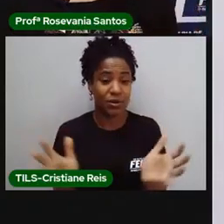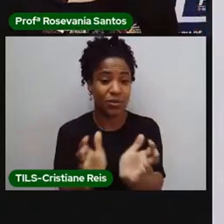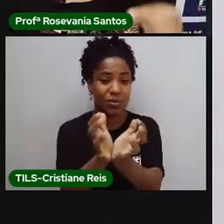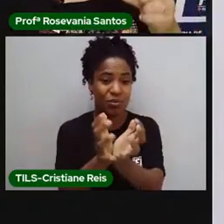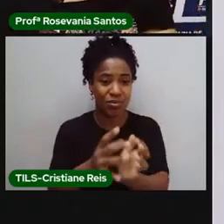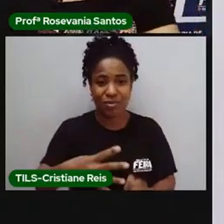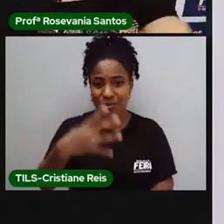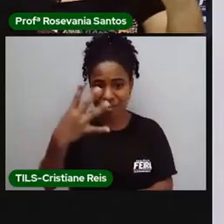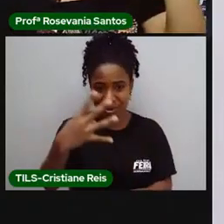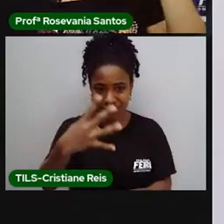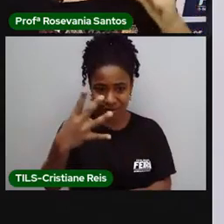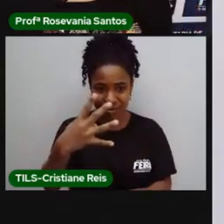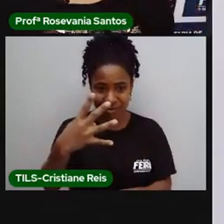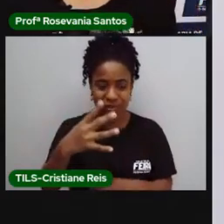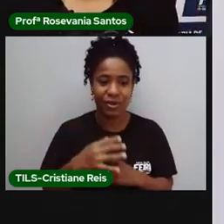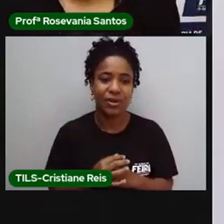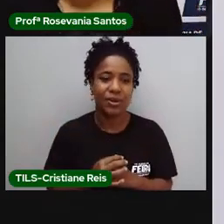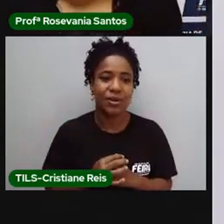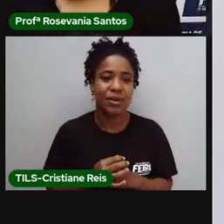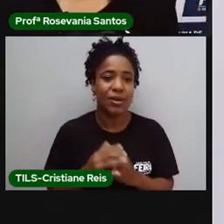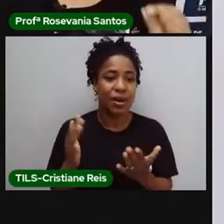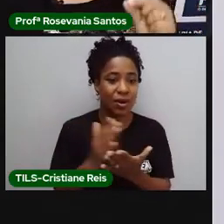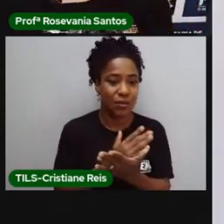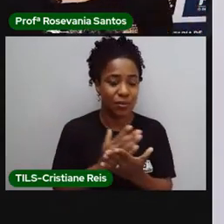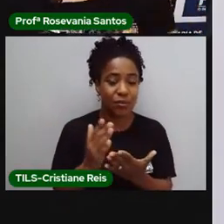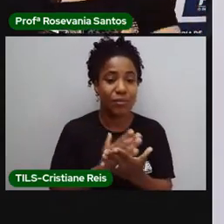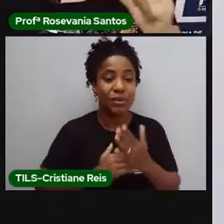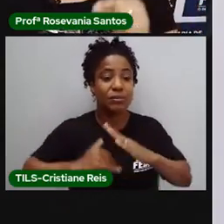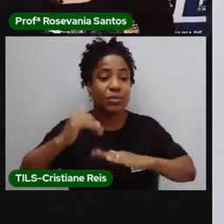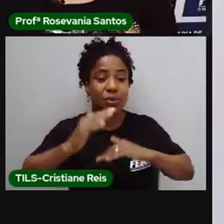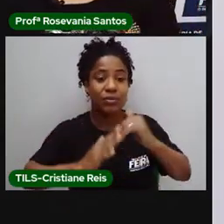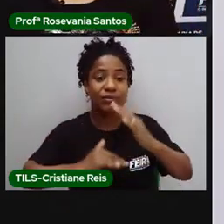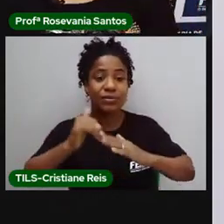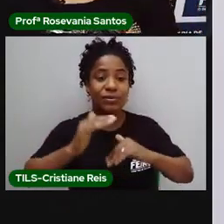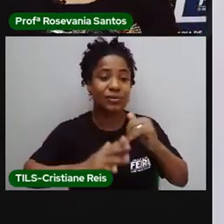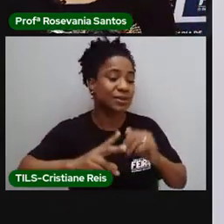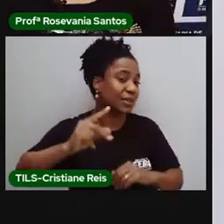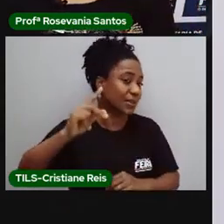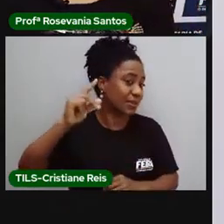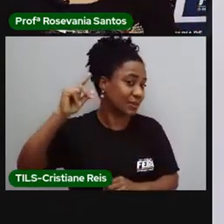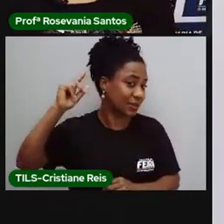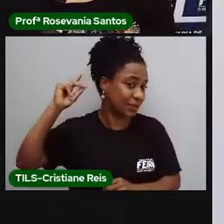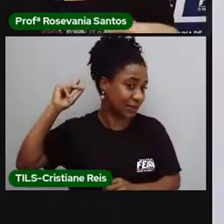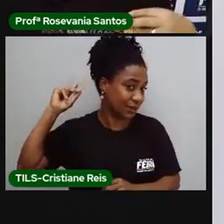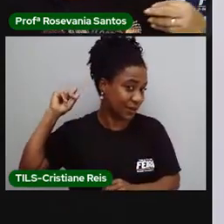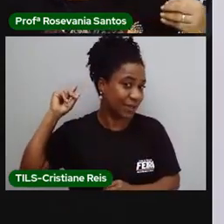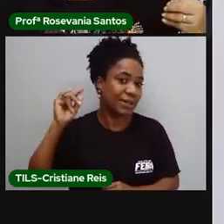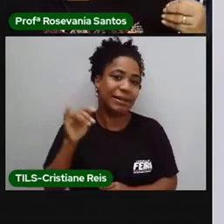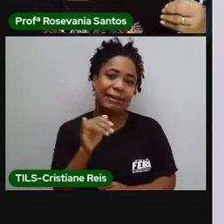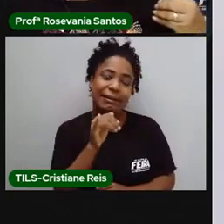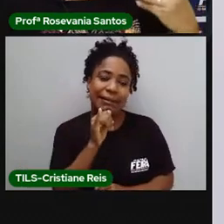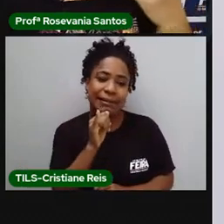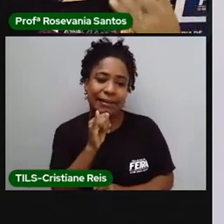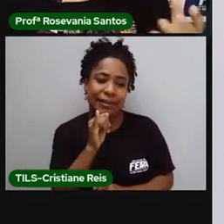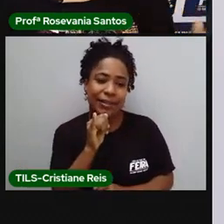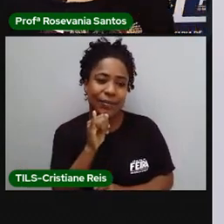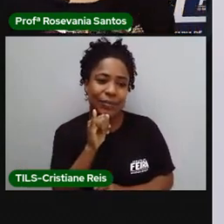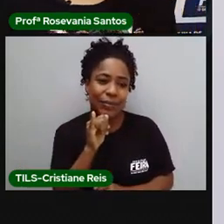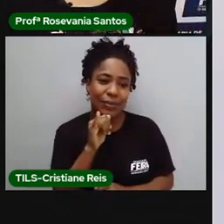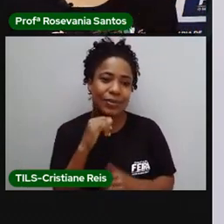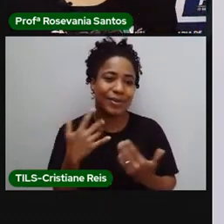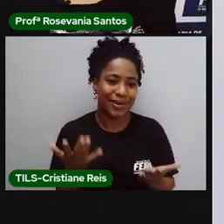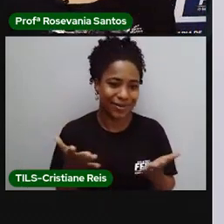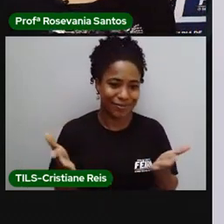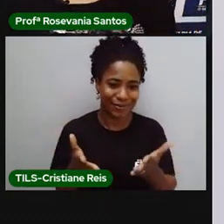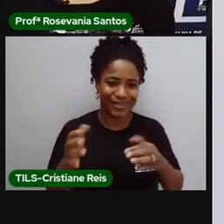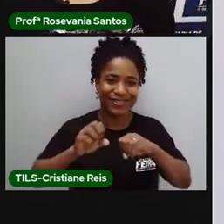entender, às vezes, profissões antigas, elas também entram nesse setor. Como, por exemplo, a gente está dando